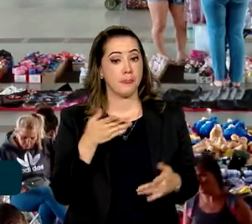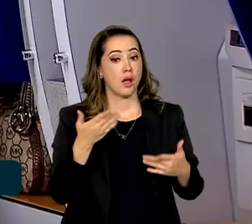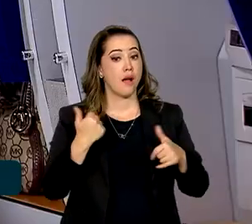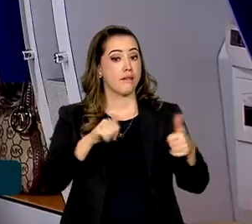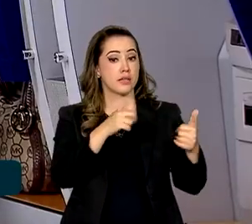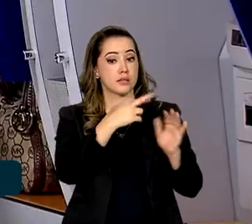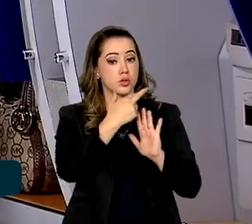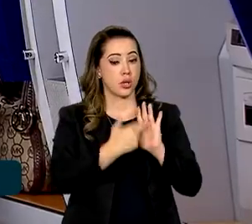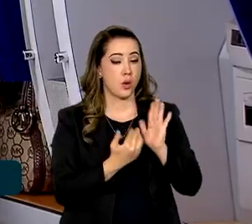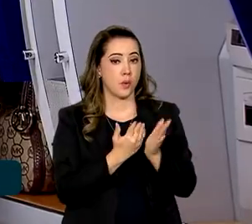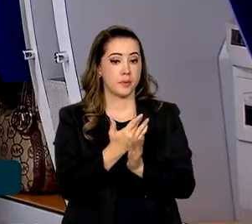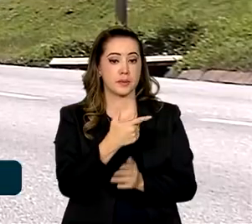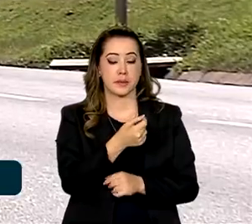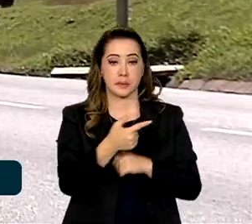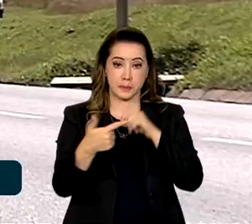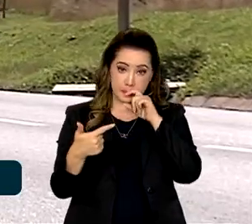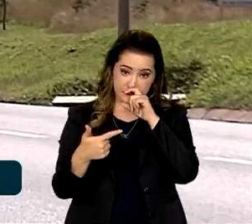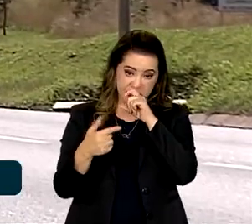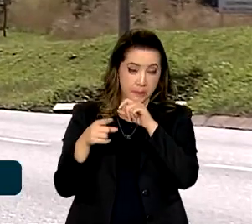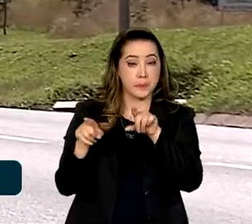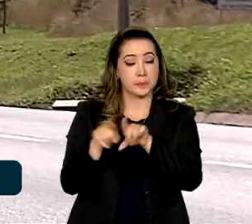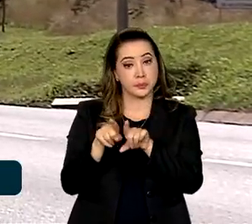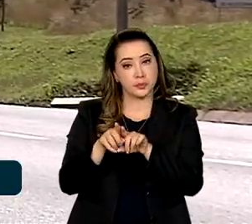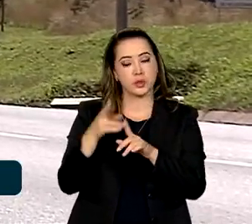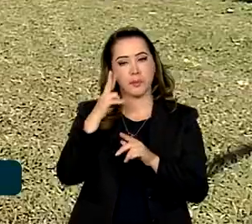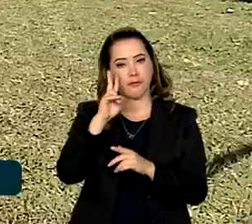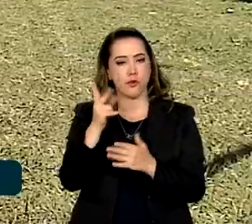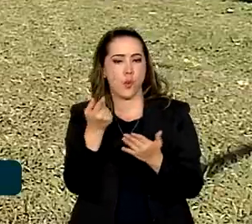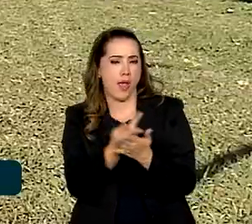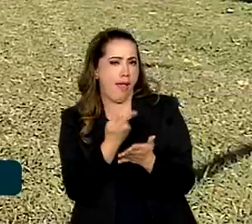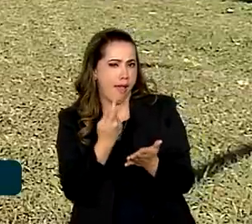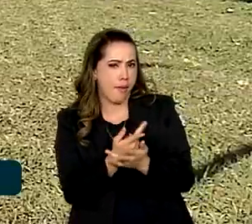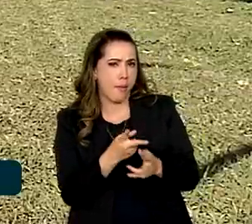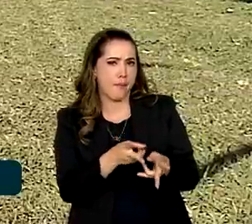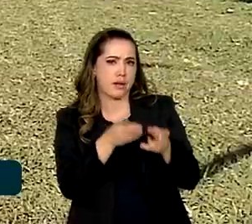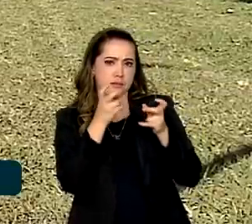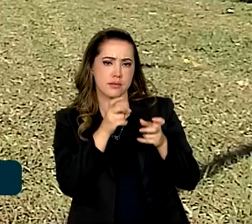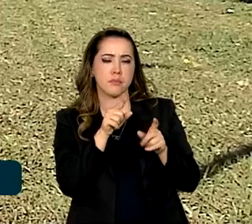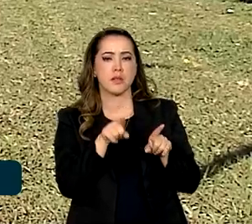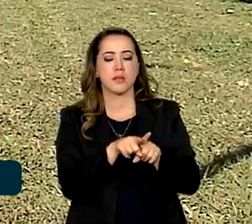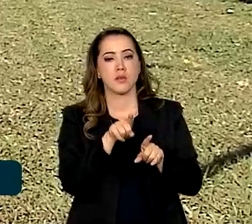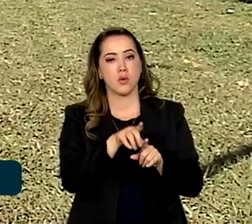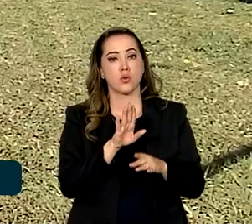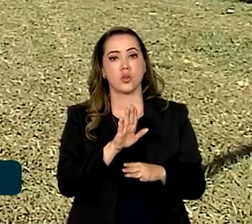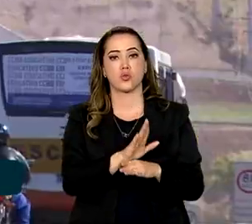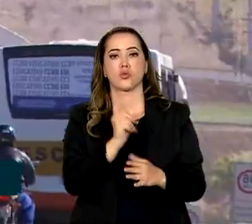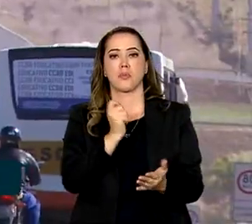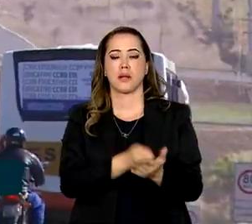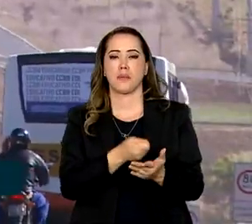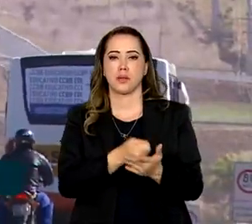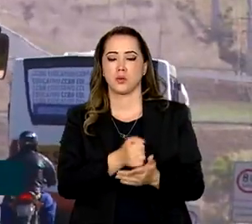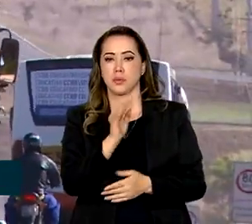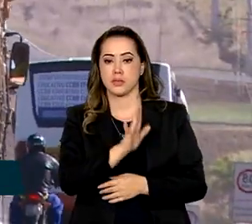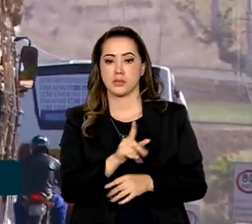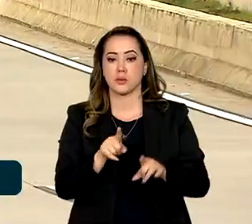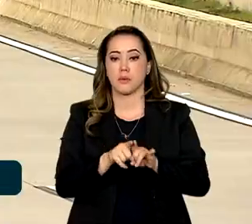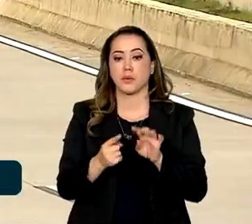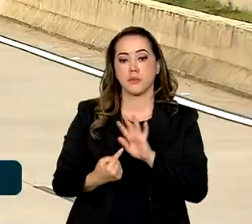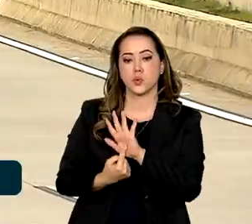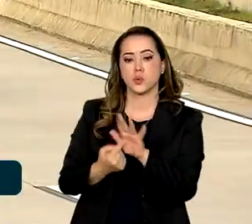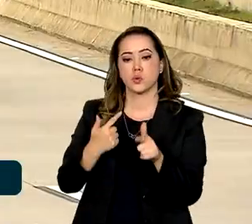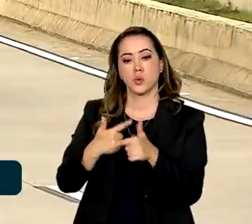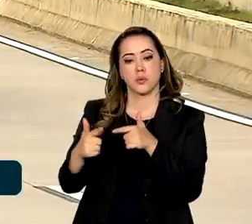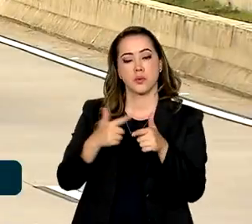já em 2022 e, além das inconsistências observadas em relação ao Auxílio Brasil, também indicaram